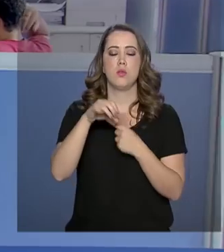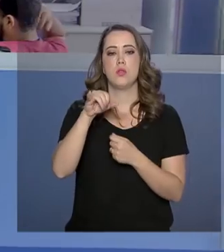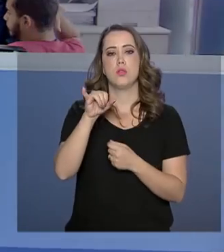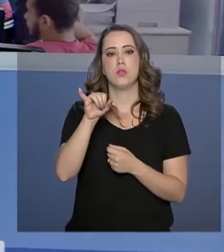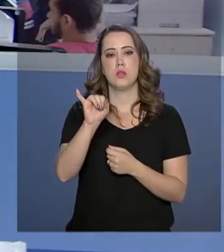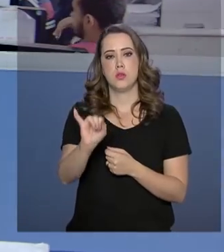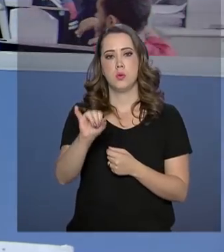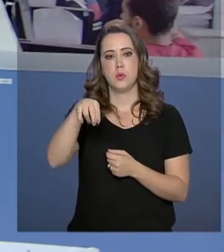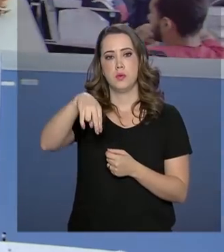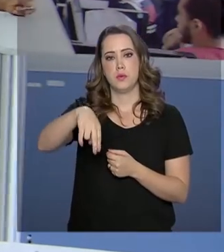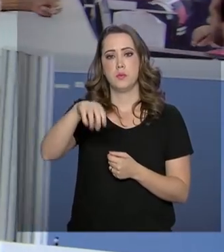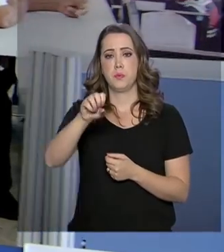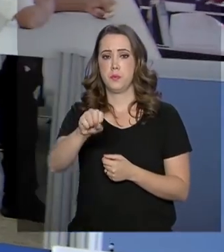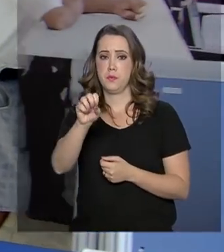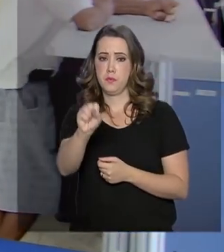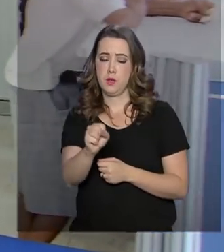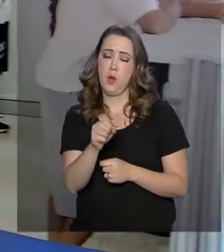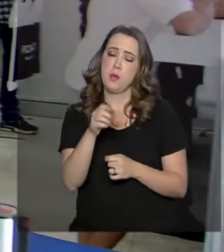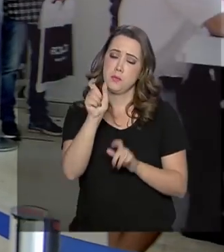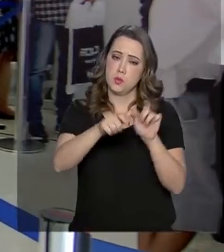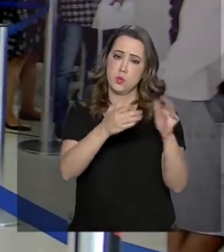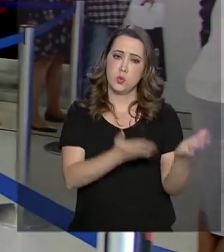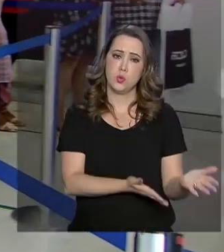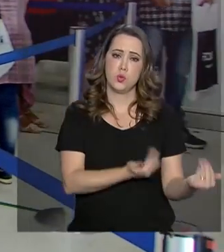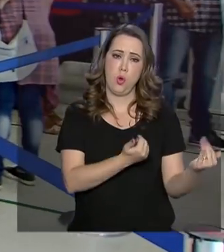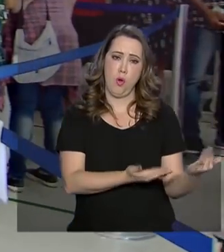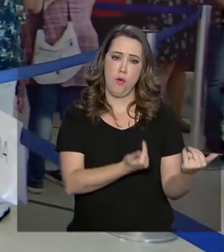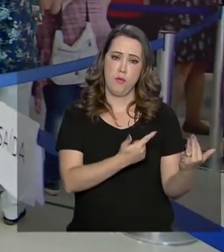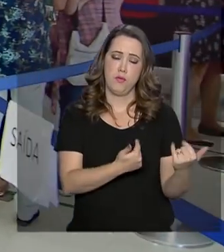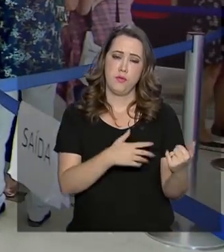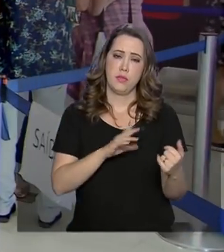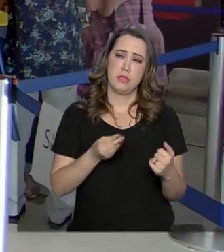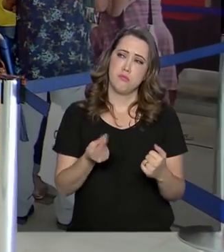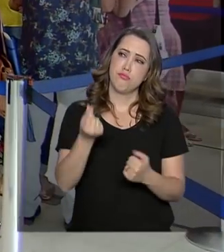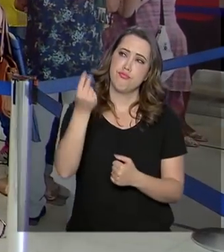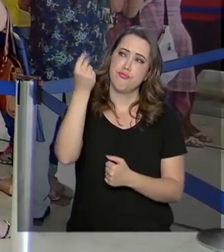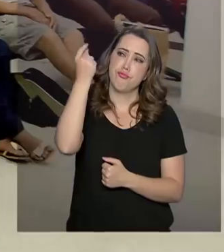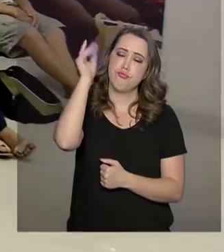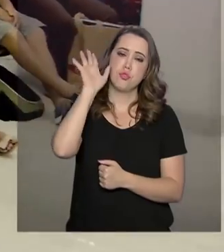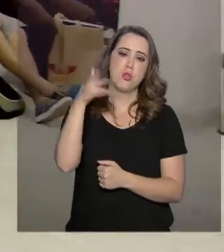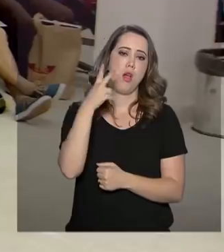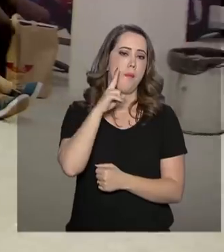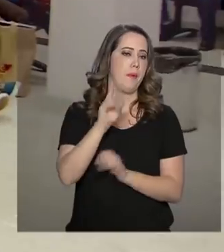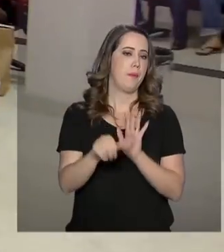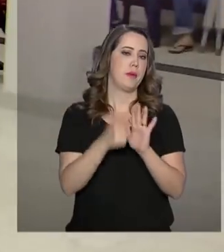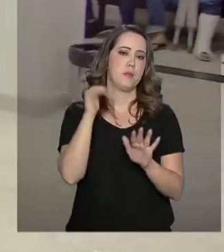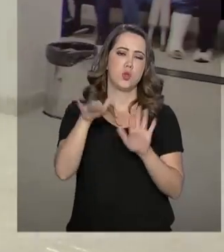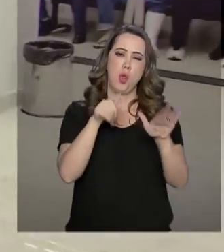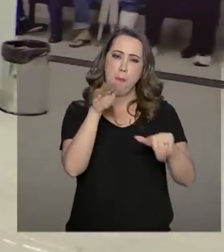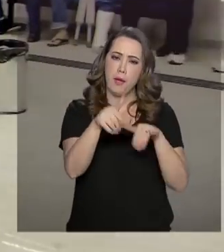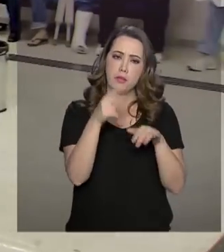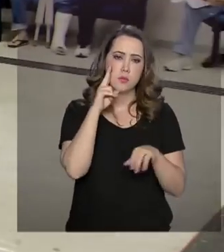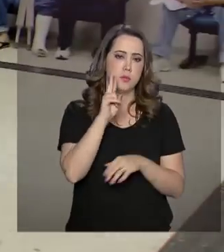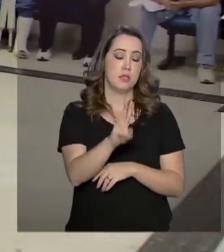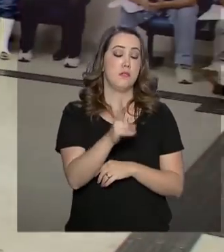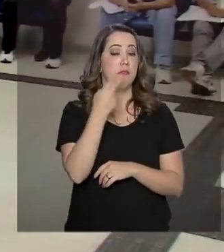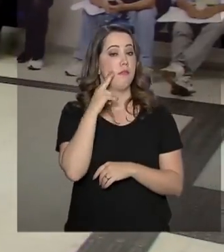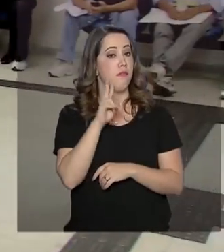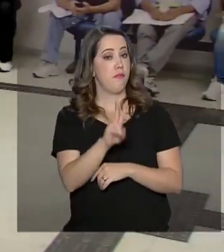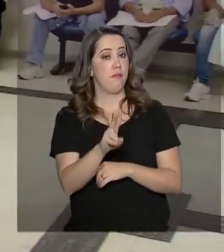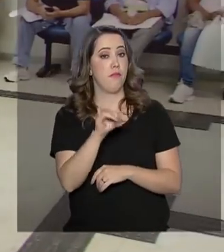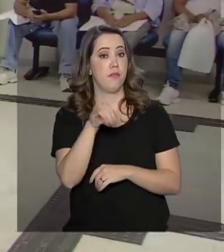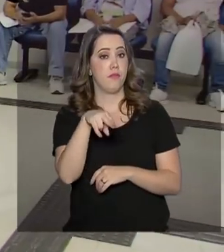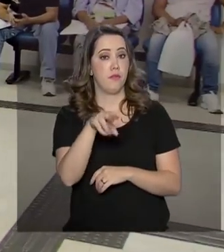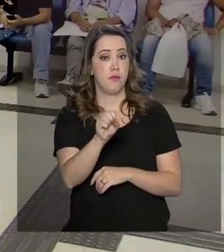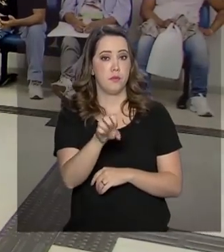Seguro Social. Os mais jovens e com benefícios mais antigos serão os primeiros convocados para as perícias no